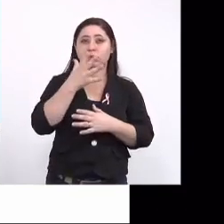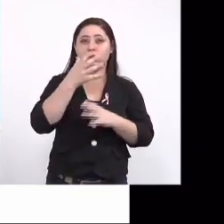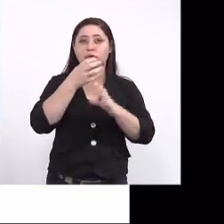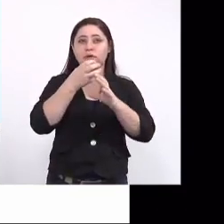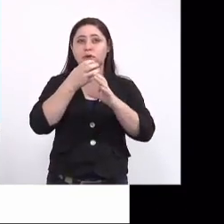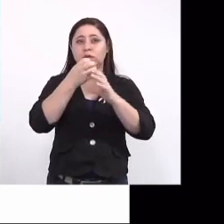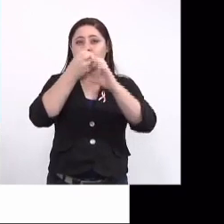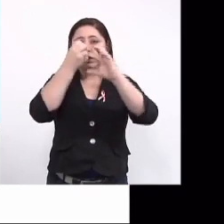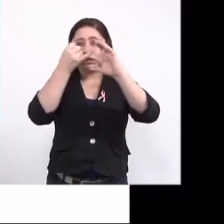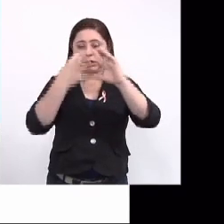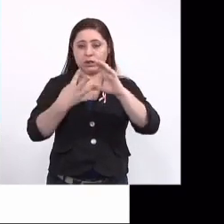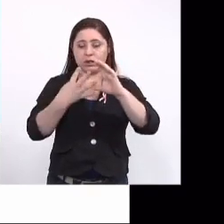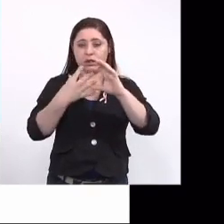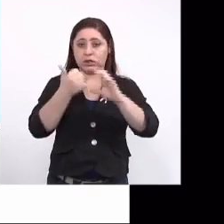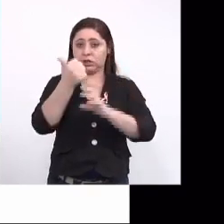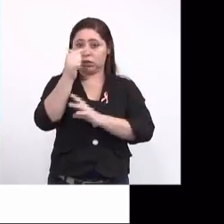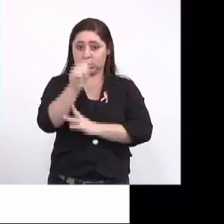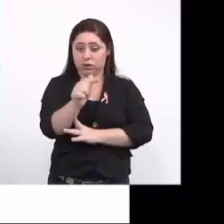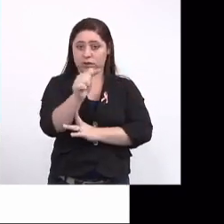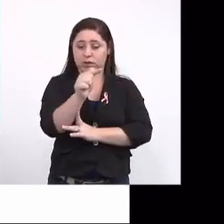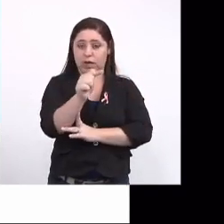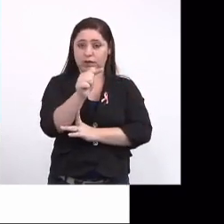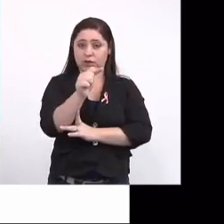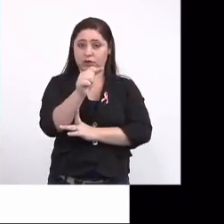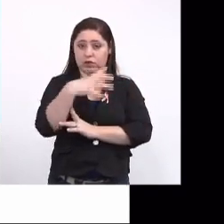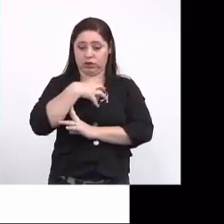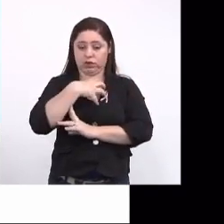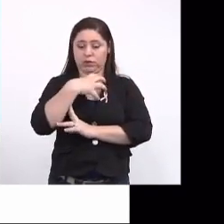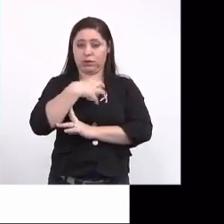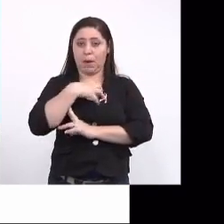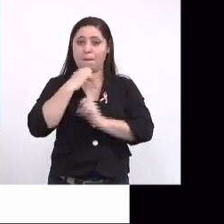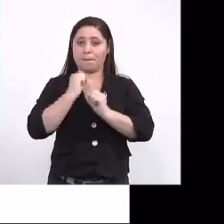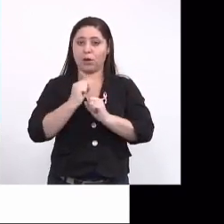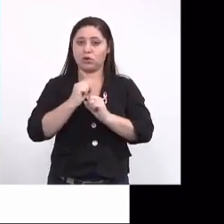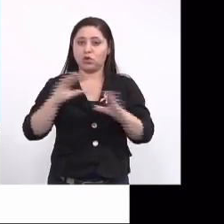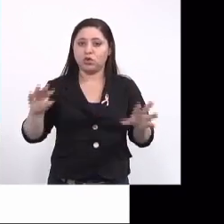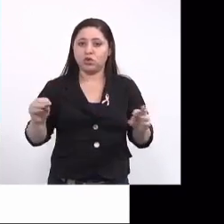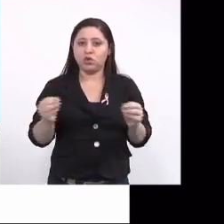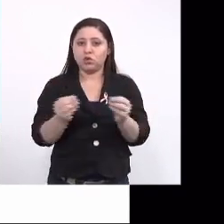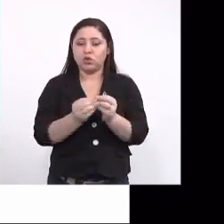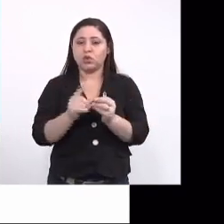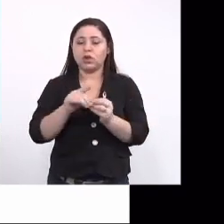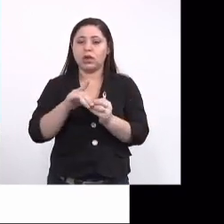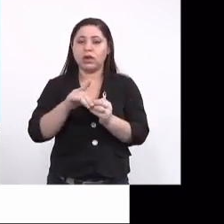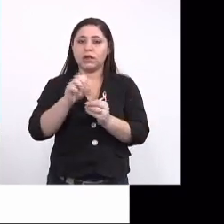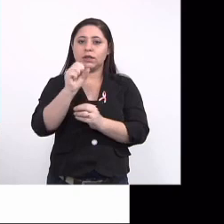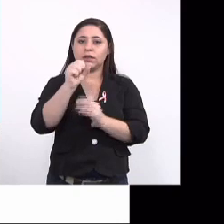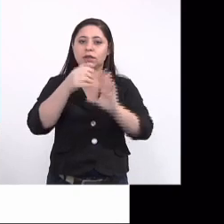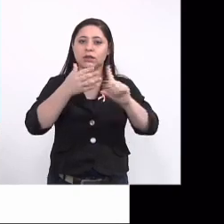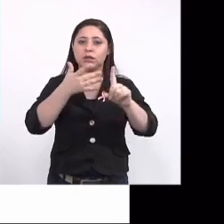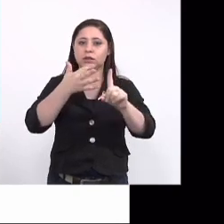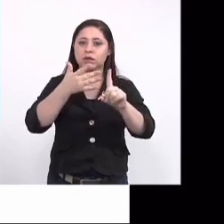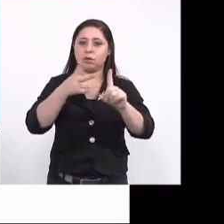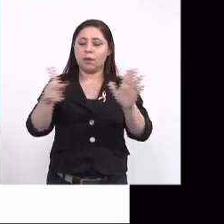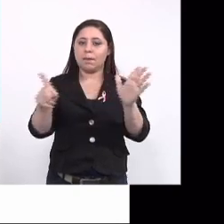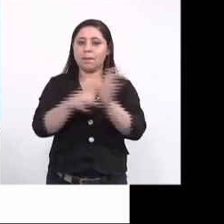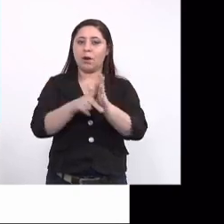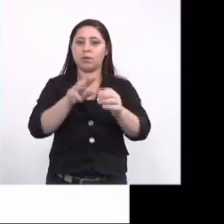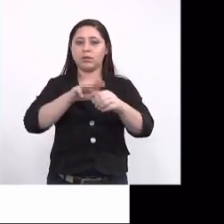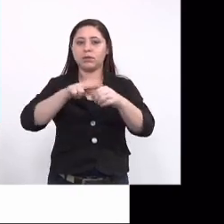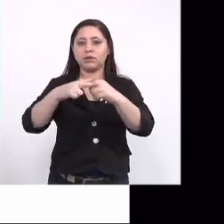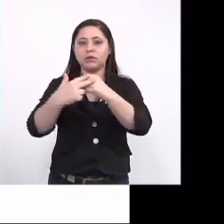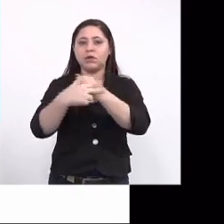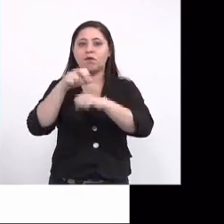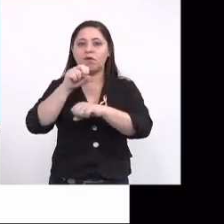sintomas ou sinais clínicos que, em conjunto, receberam o nome de síndrome congente do Zika vírus. E a